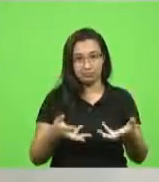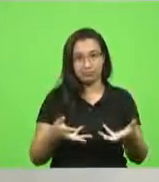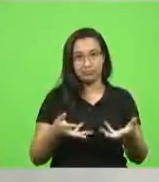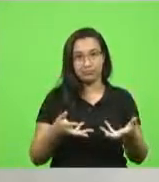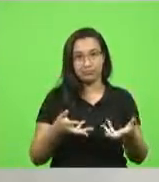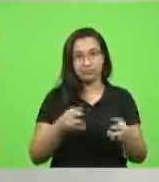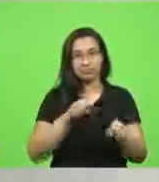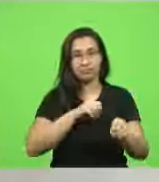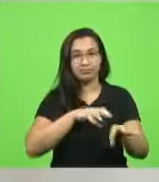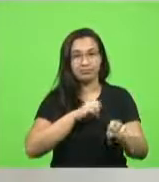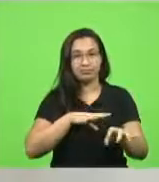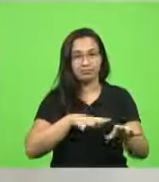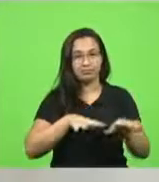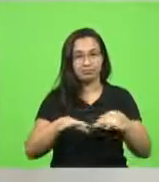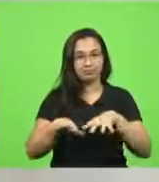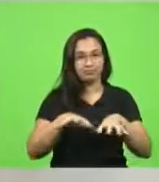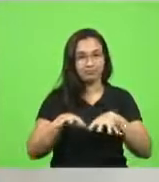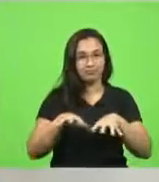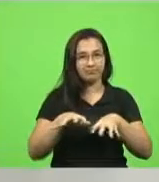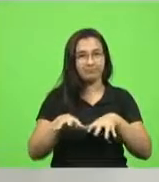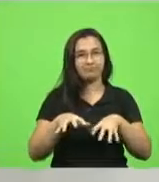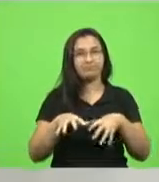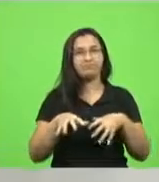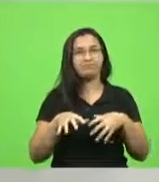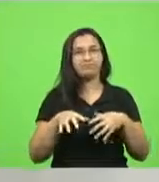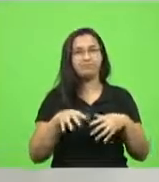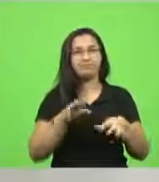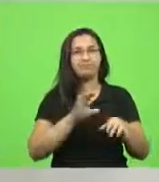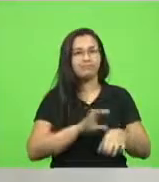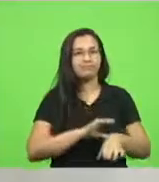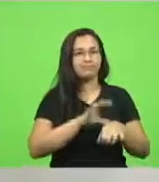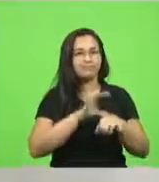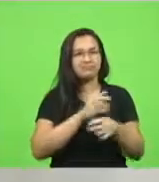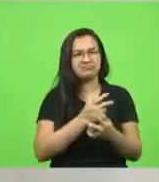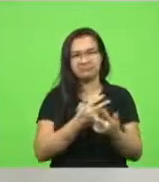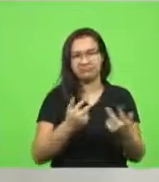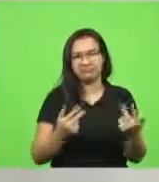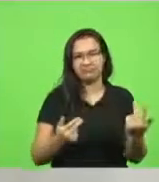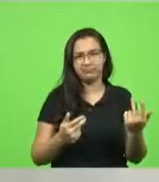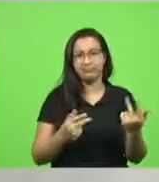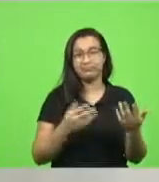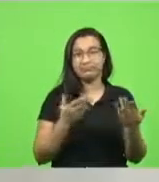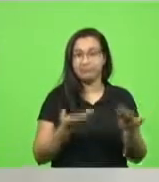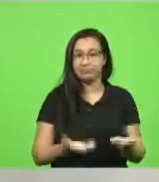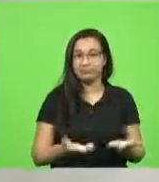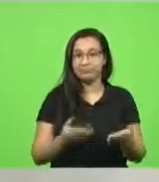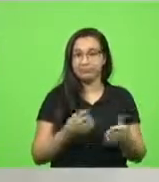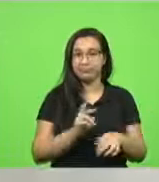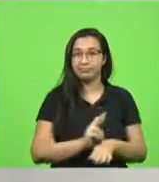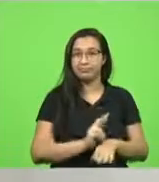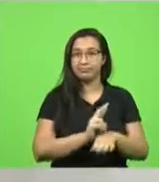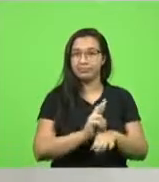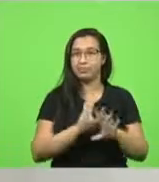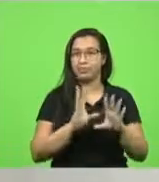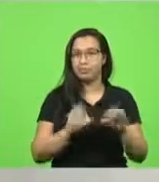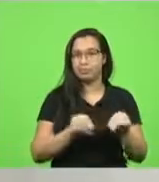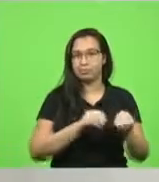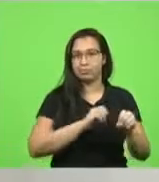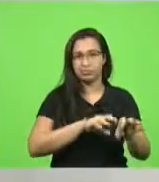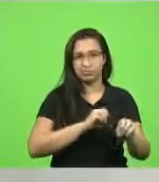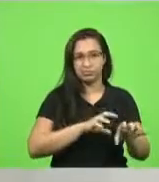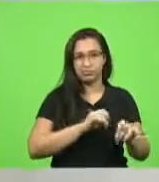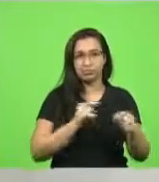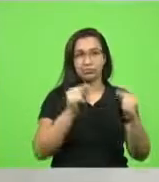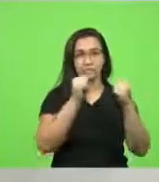movimentos, de conselhos, enfim, representando tudo o que envolve a educação brasileira.